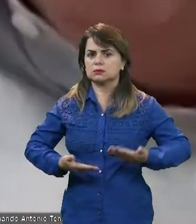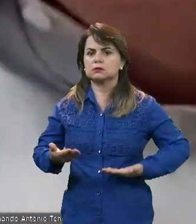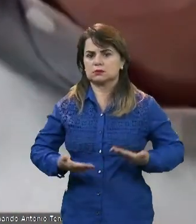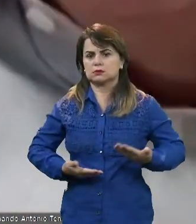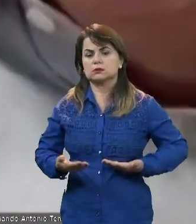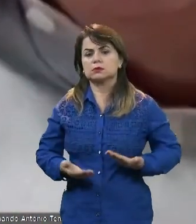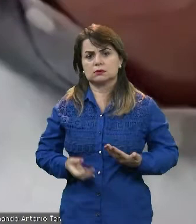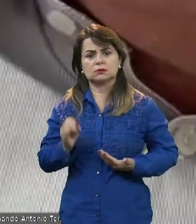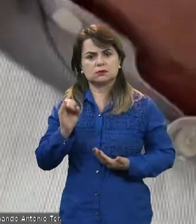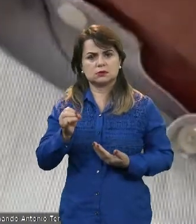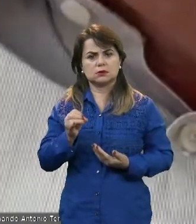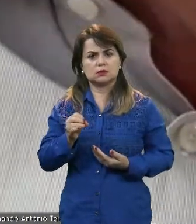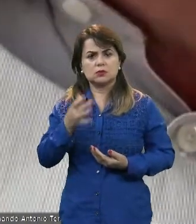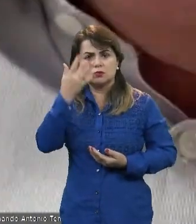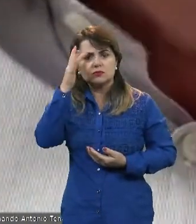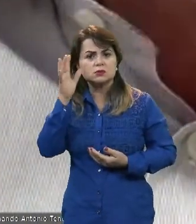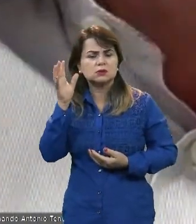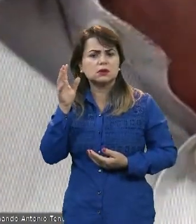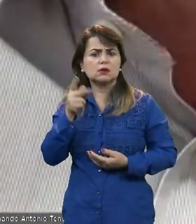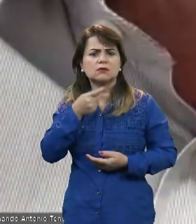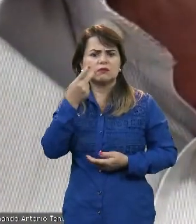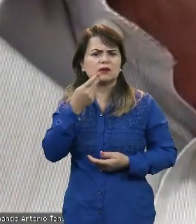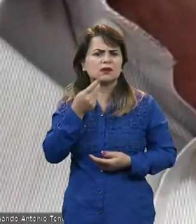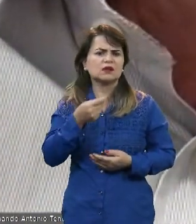Você ouviu até que eu falei das taxas?